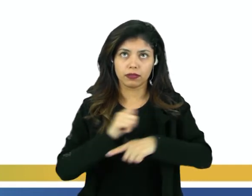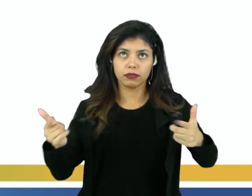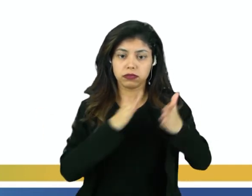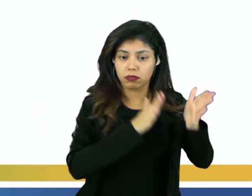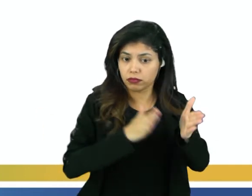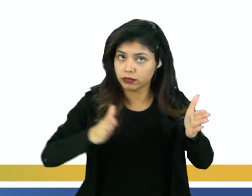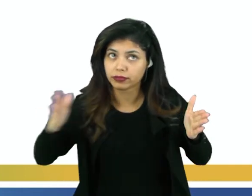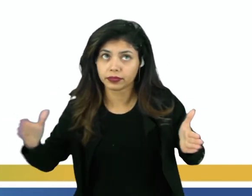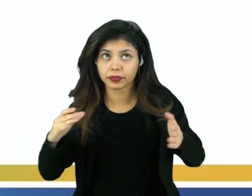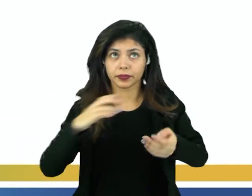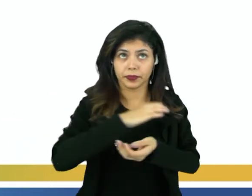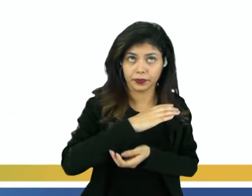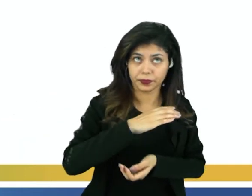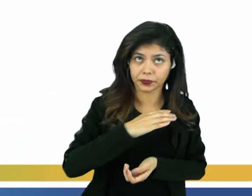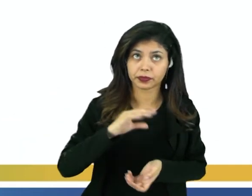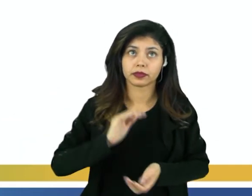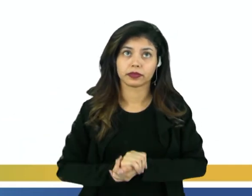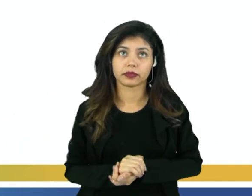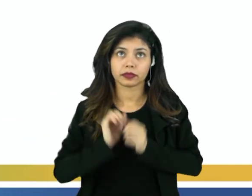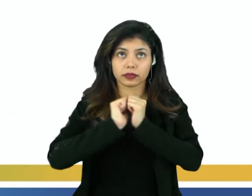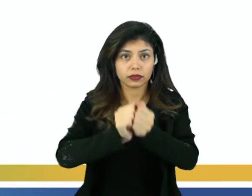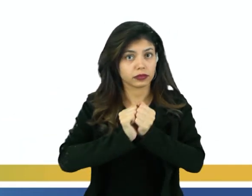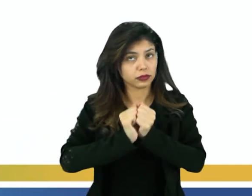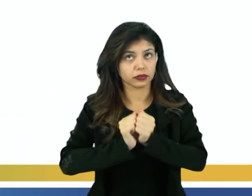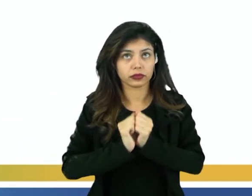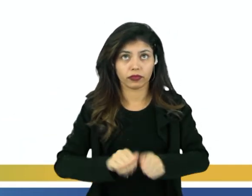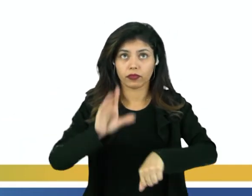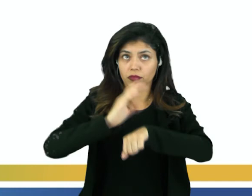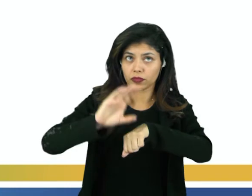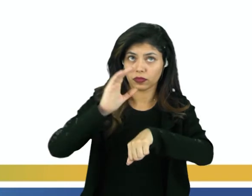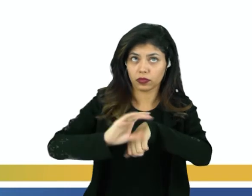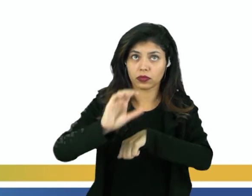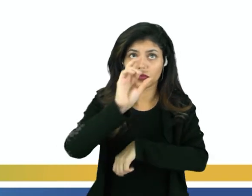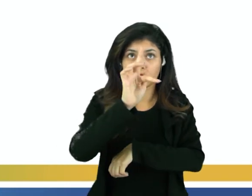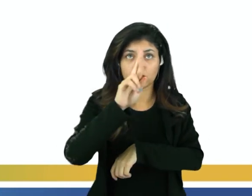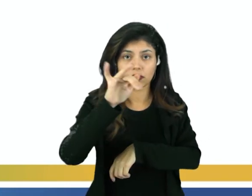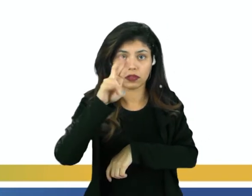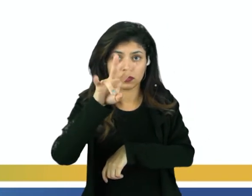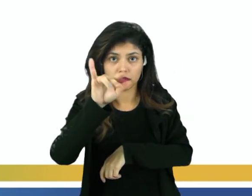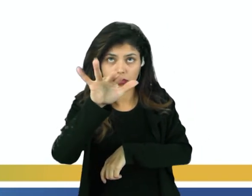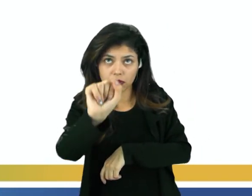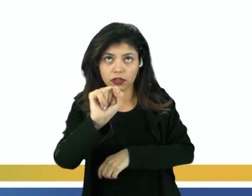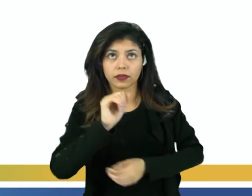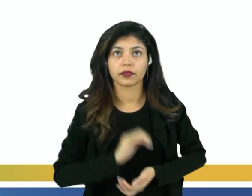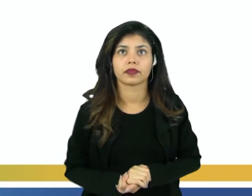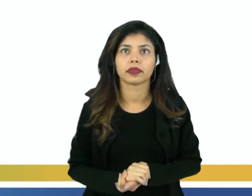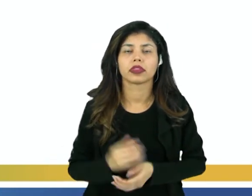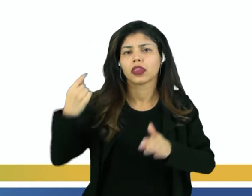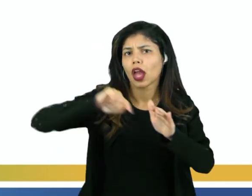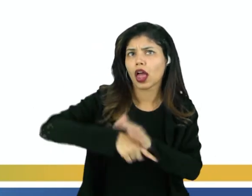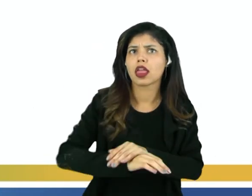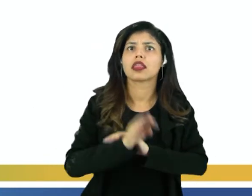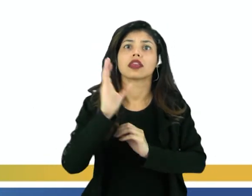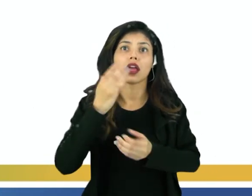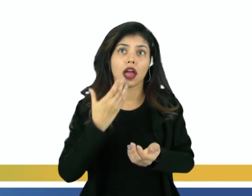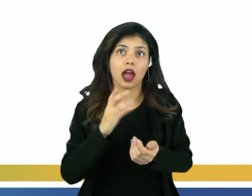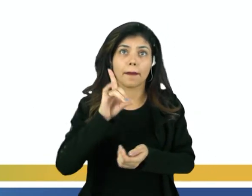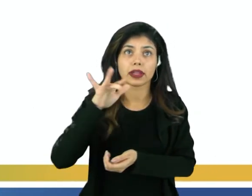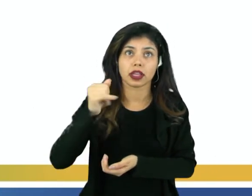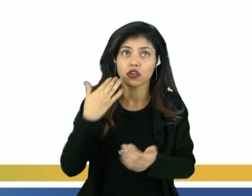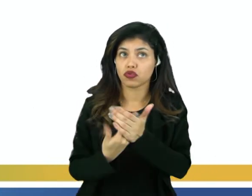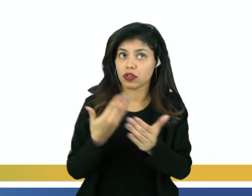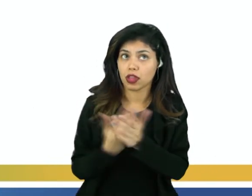Grande parte de suas áreas urbanas situam-se junto aos cursos fluviais. Dentre as bacias